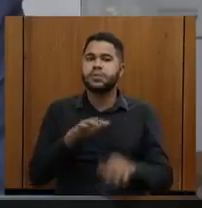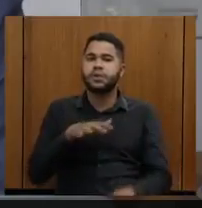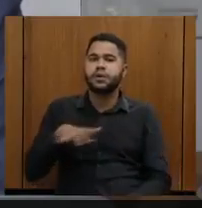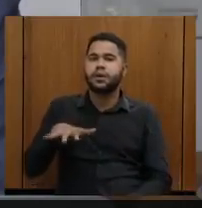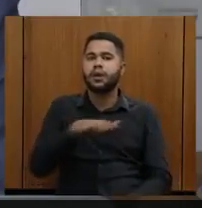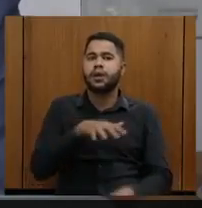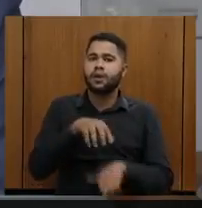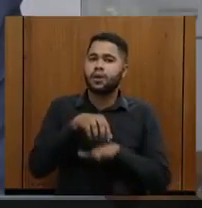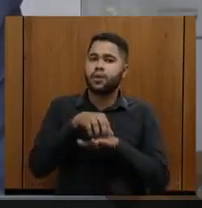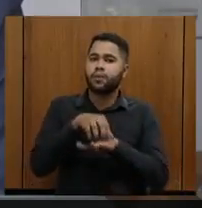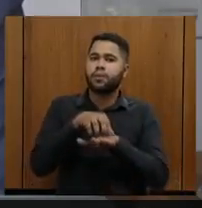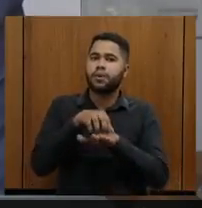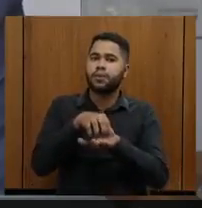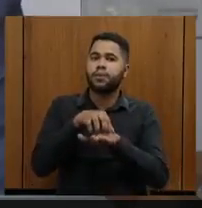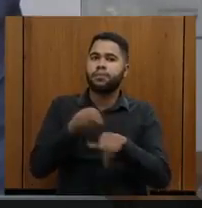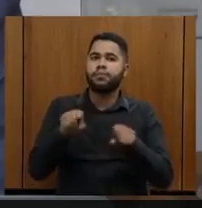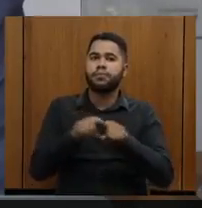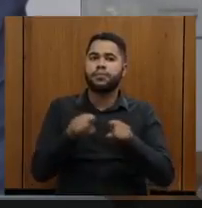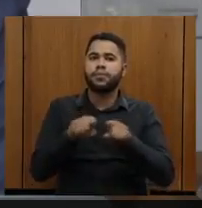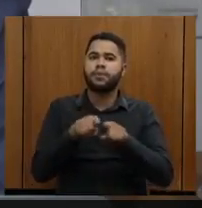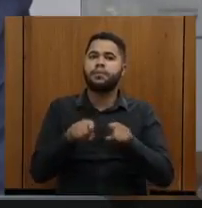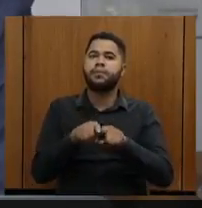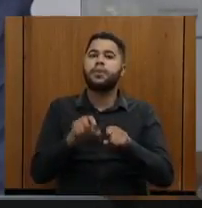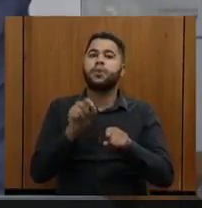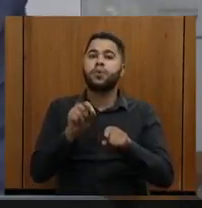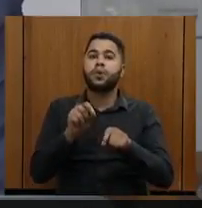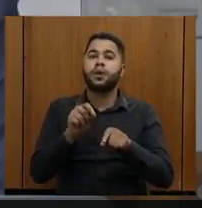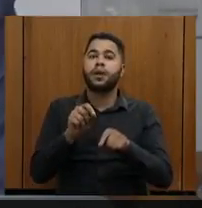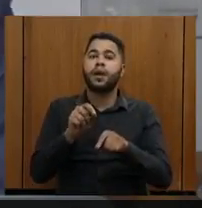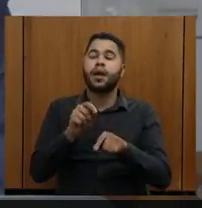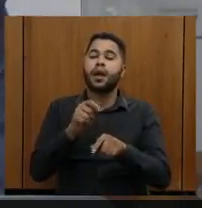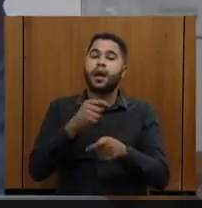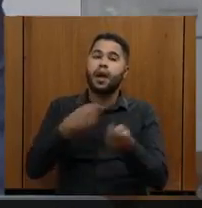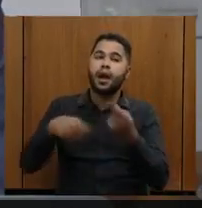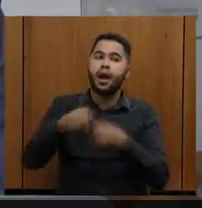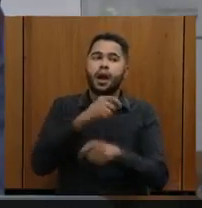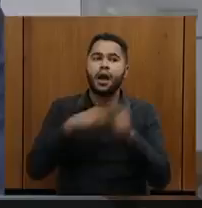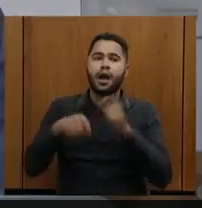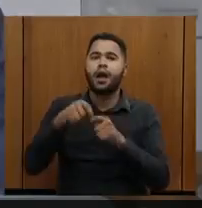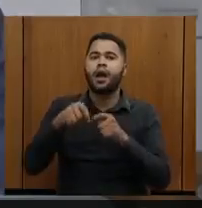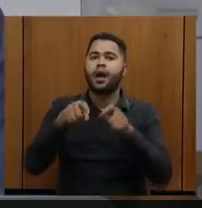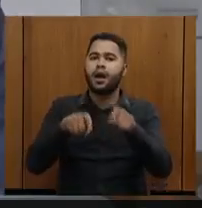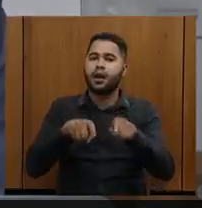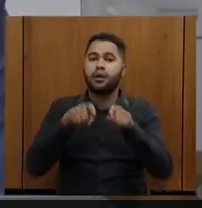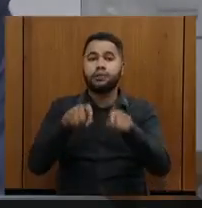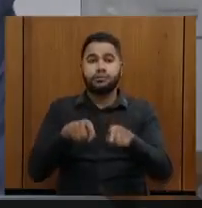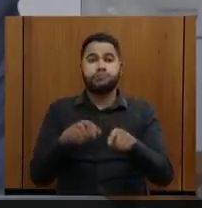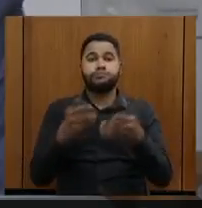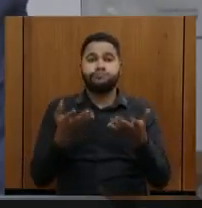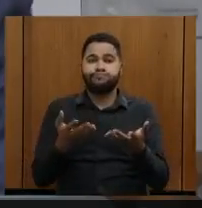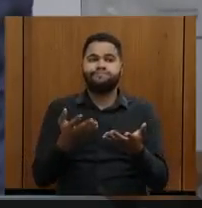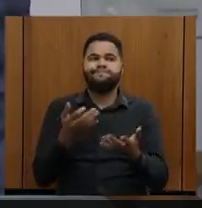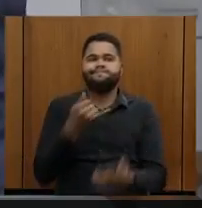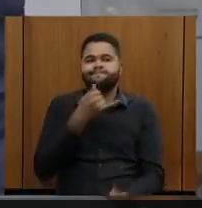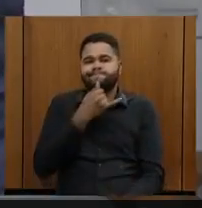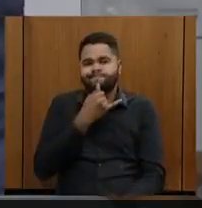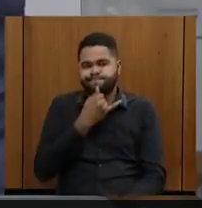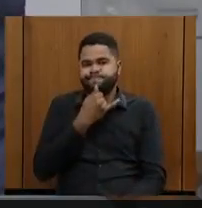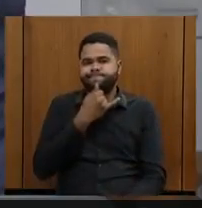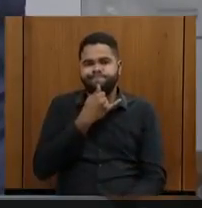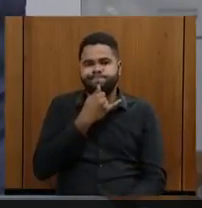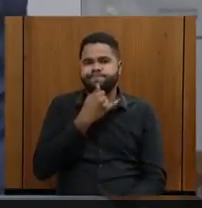turismo e também do agronegócio e também da mineração, lamentavelmente, lamentavelmente, não conta